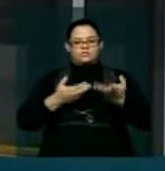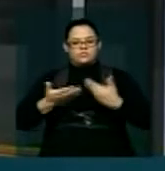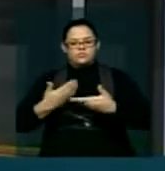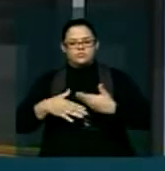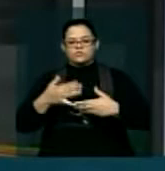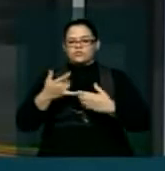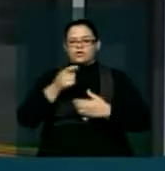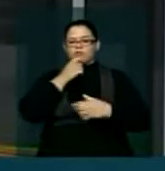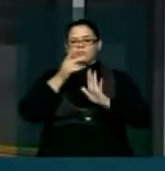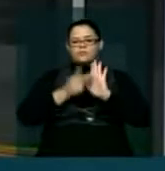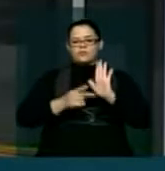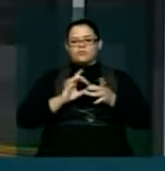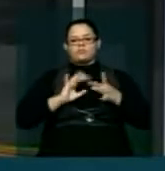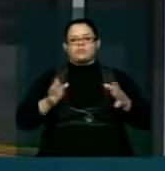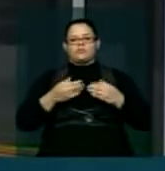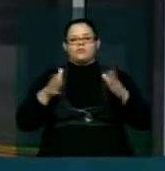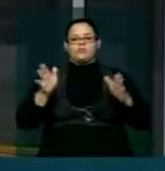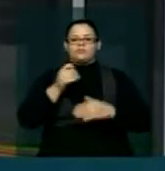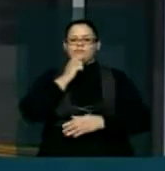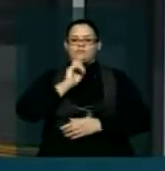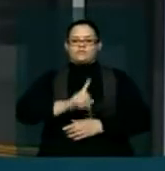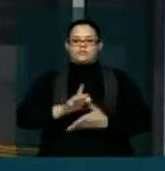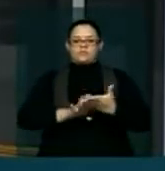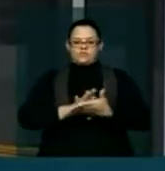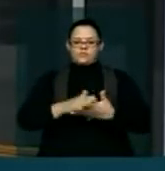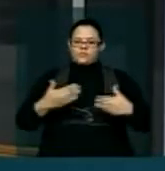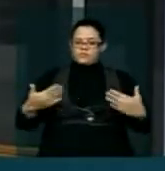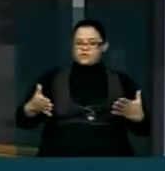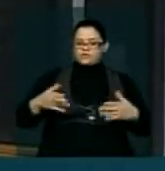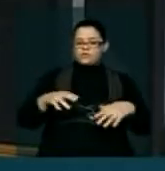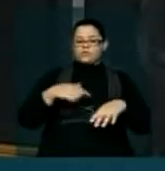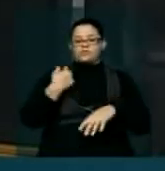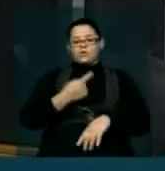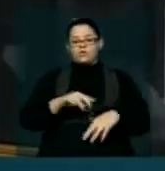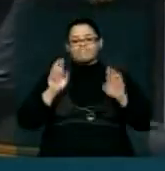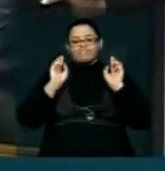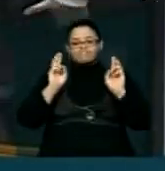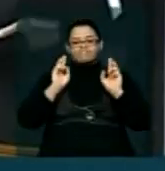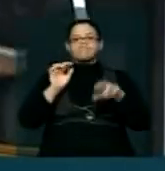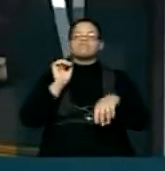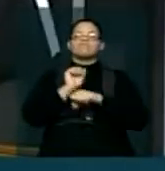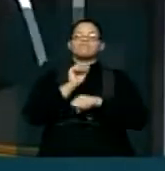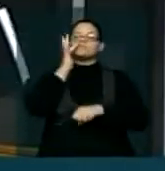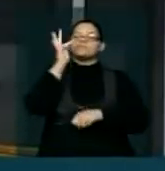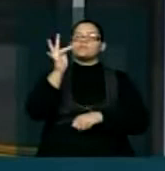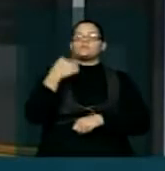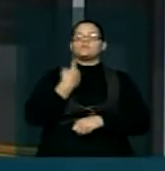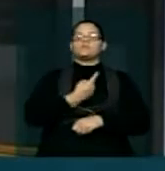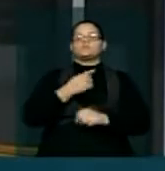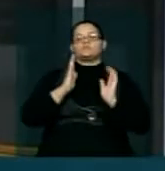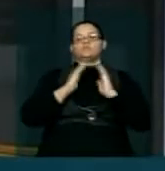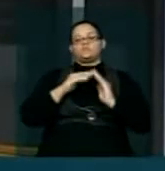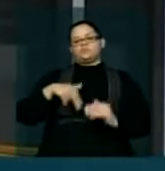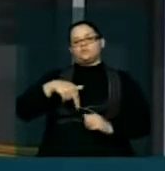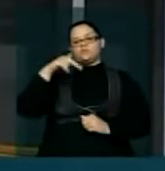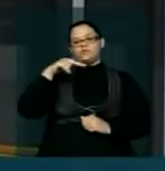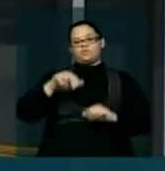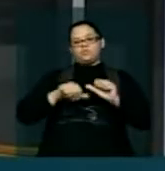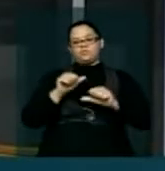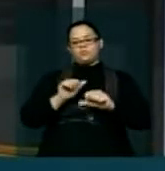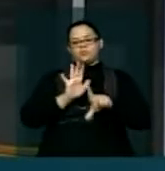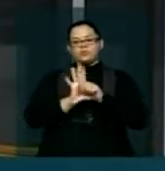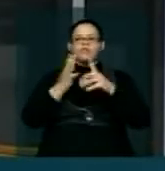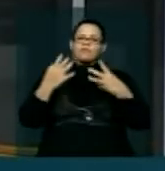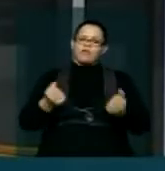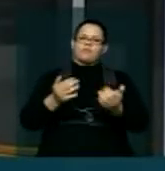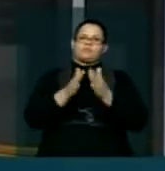concepção do projeto. Há neste binômio, Sr. Presidente, portanto, uma esperança para nós nordestinos. A mudança da legislação. Permitir que os